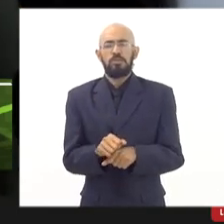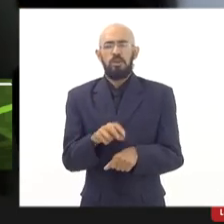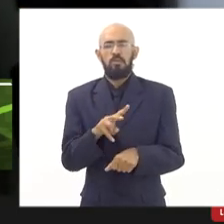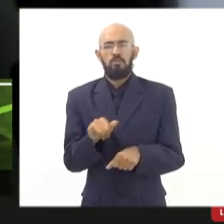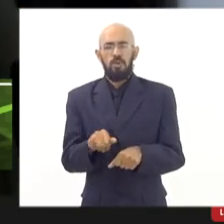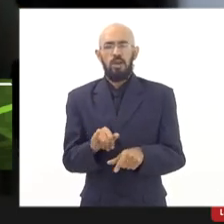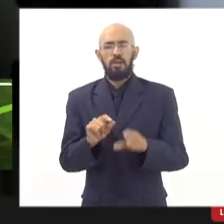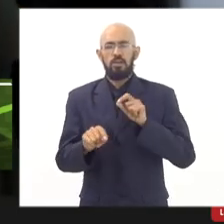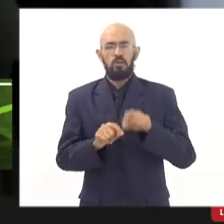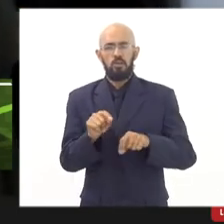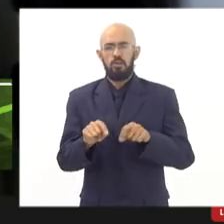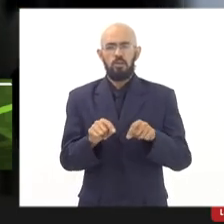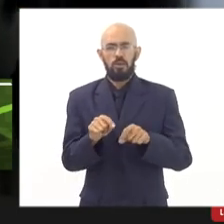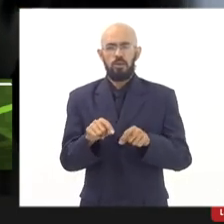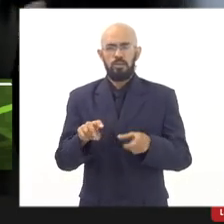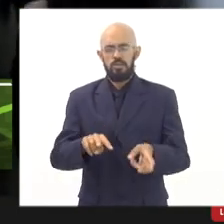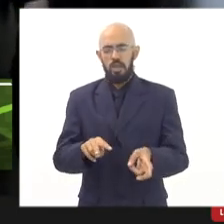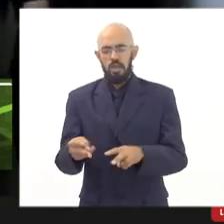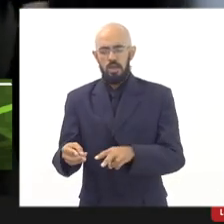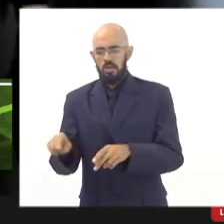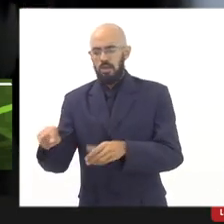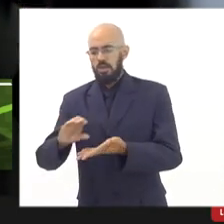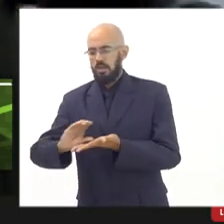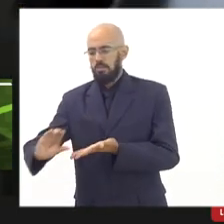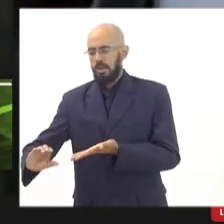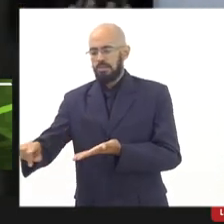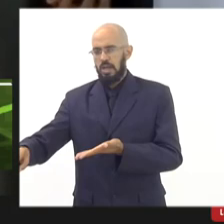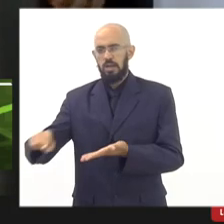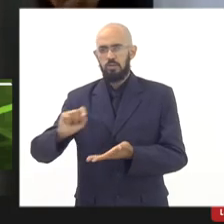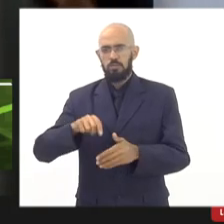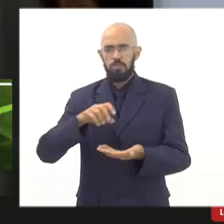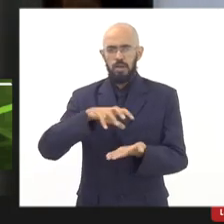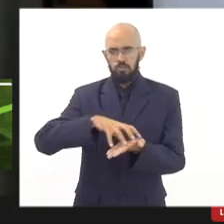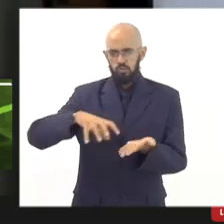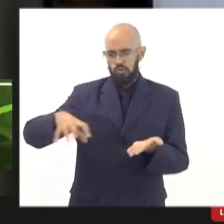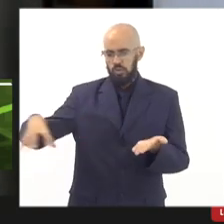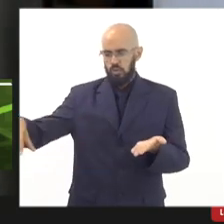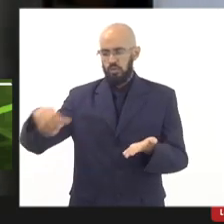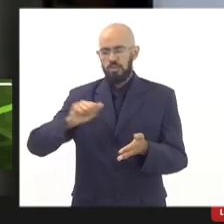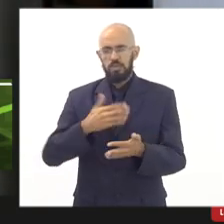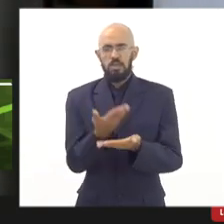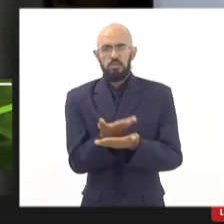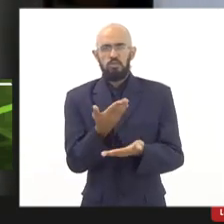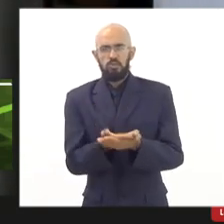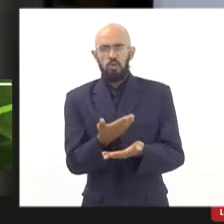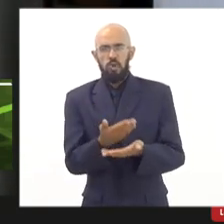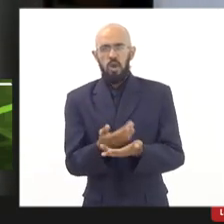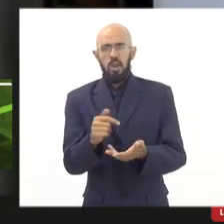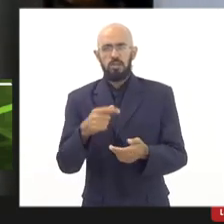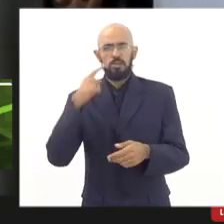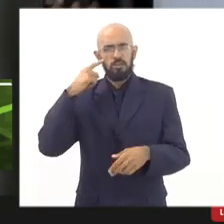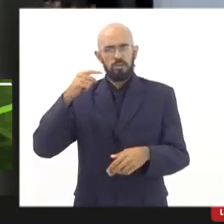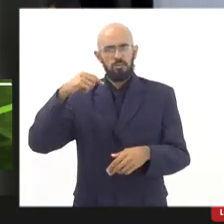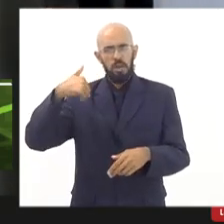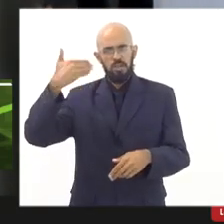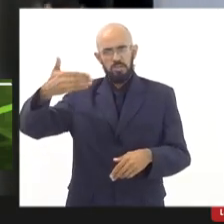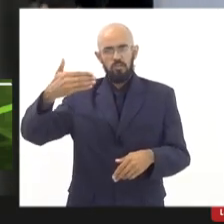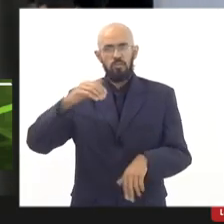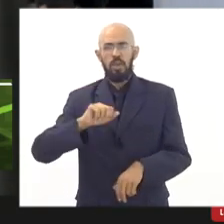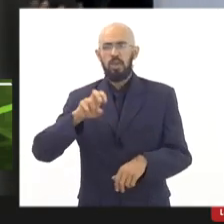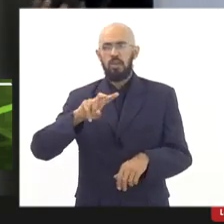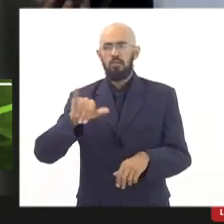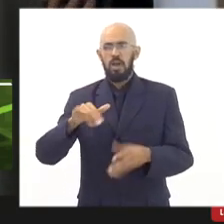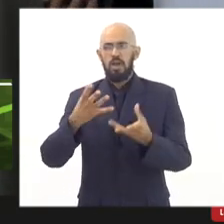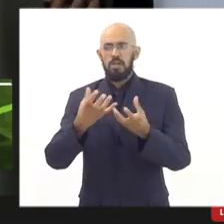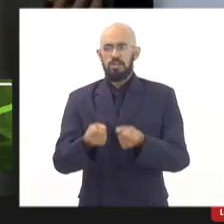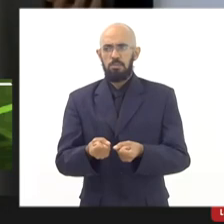sendo repassados para as unidades nos próximos dias, enquanto cada uma da Universidade. Então,